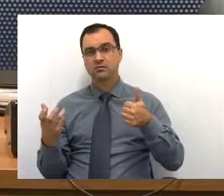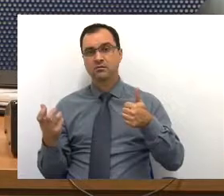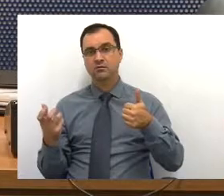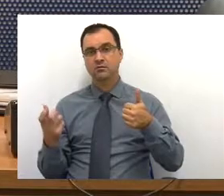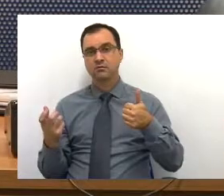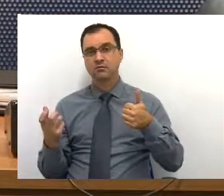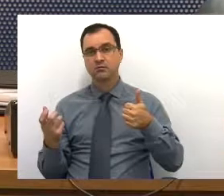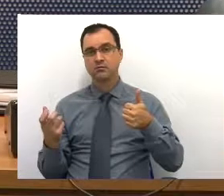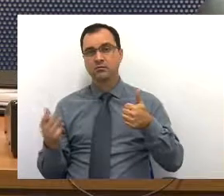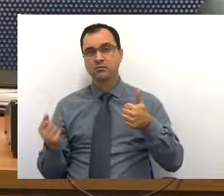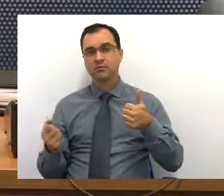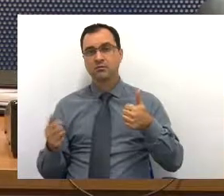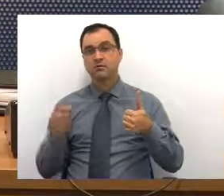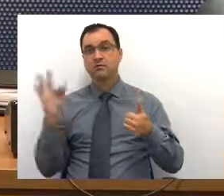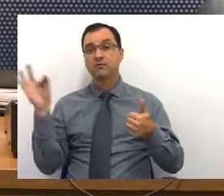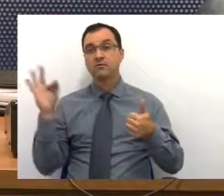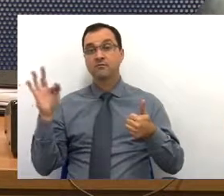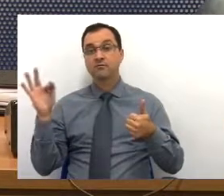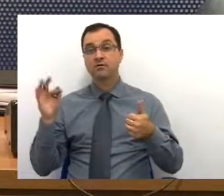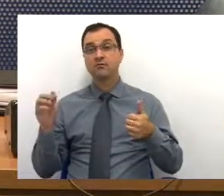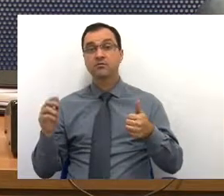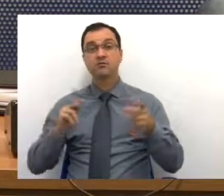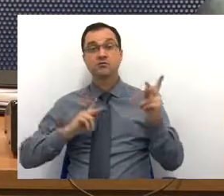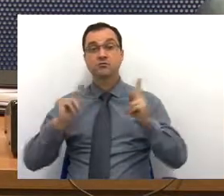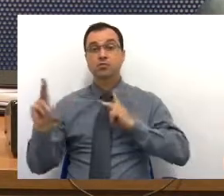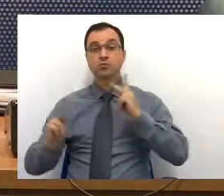uma faculdade pública.